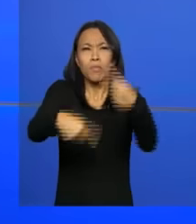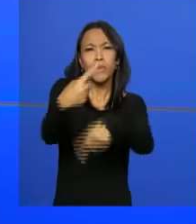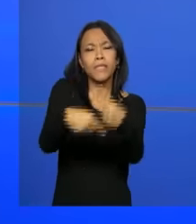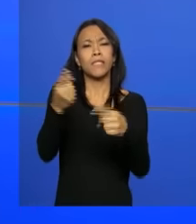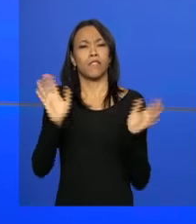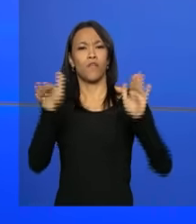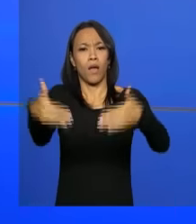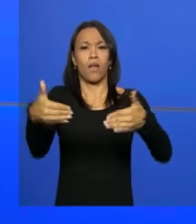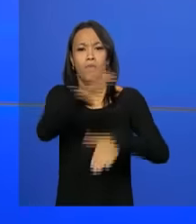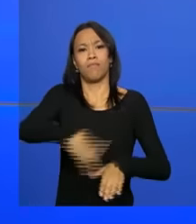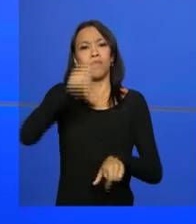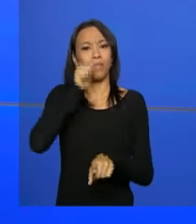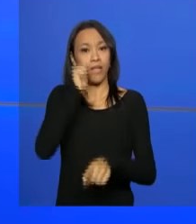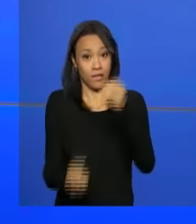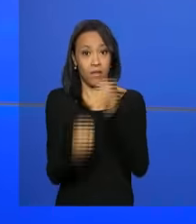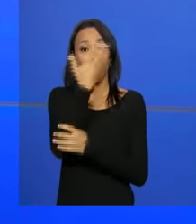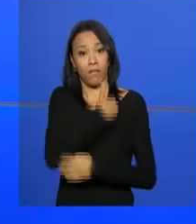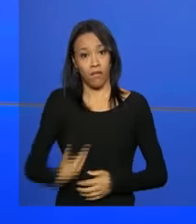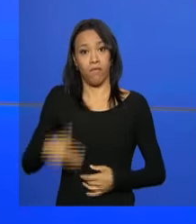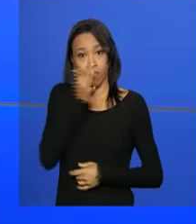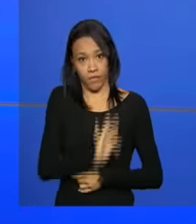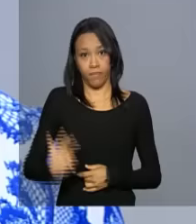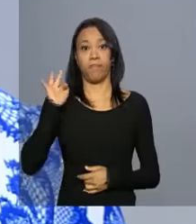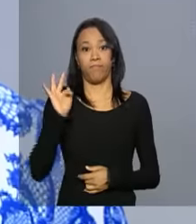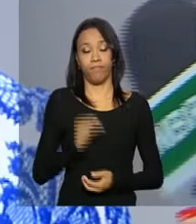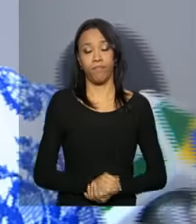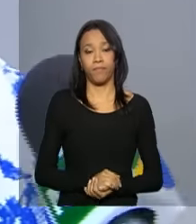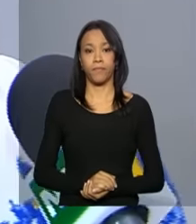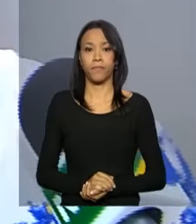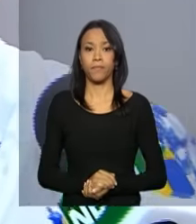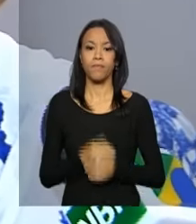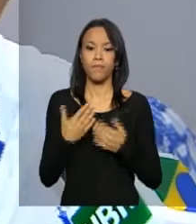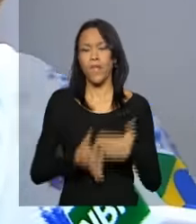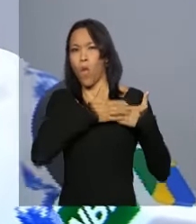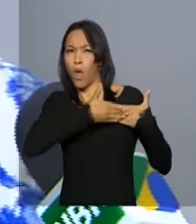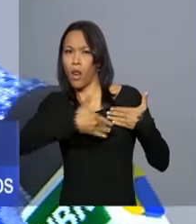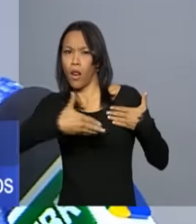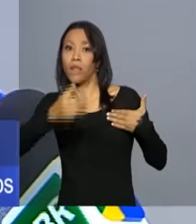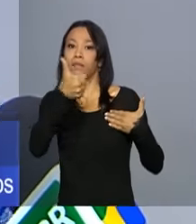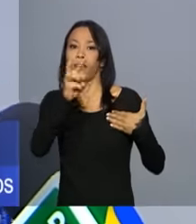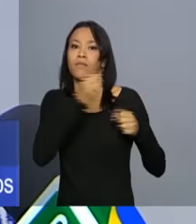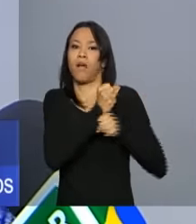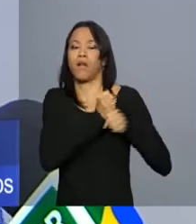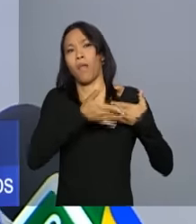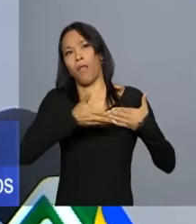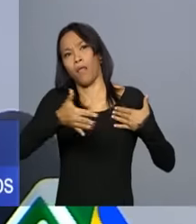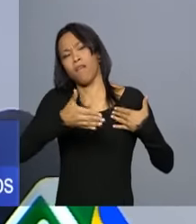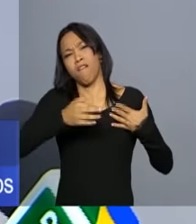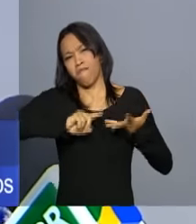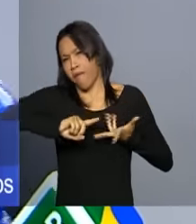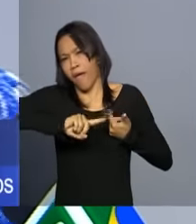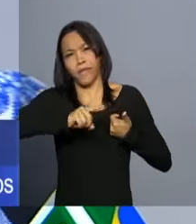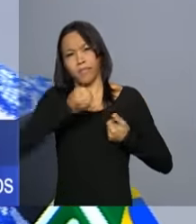voltadas para as mulheres criadas pelo governo federal. Ao longo desses 13 anos, nós temos realizado uma série